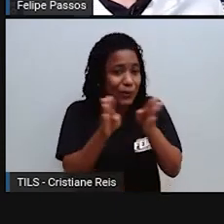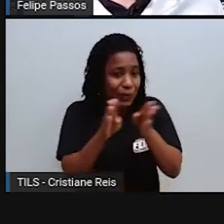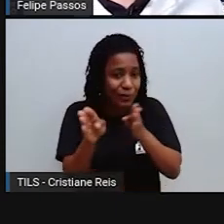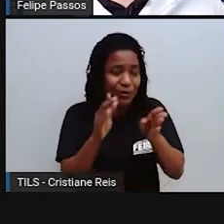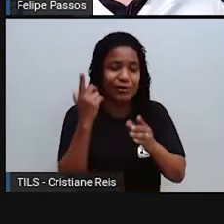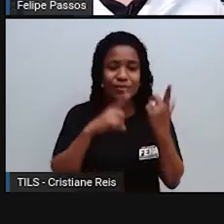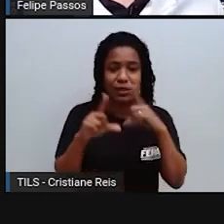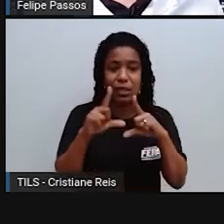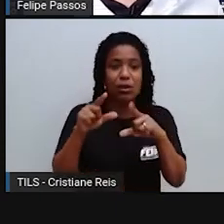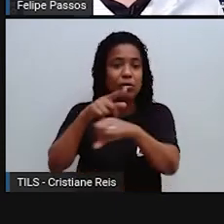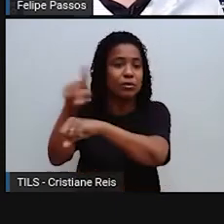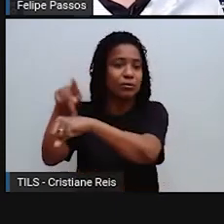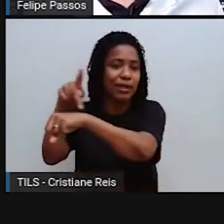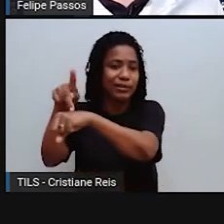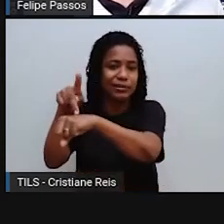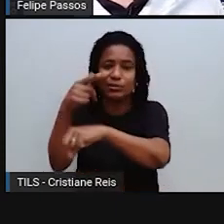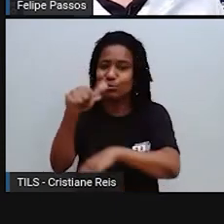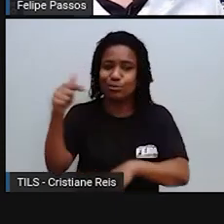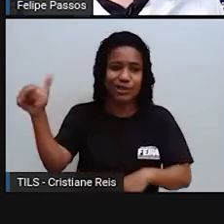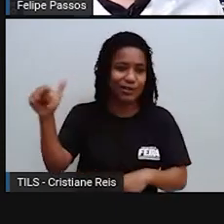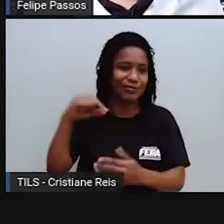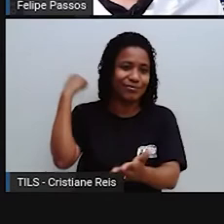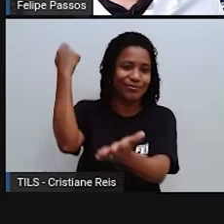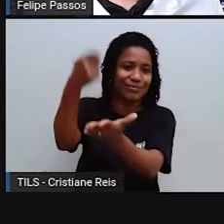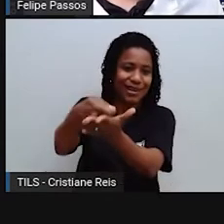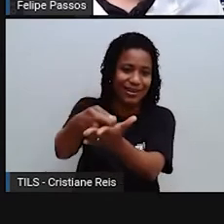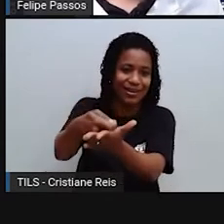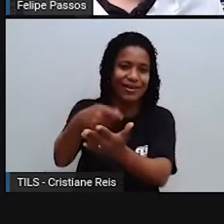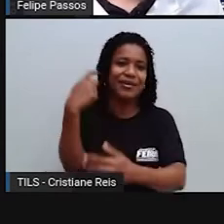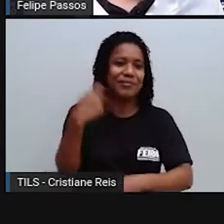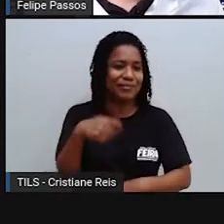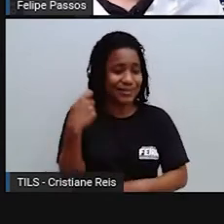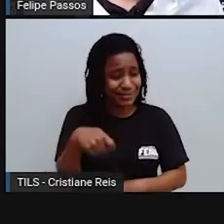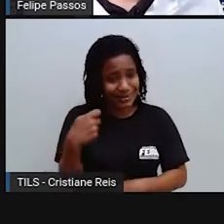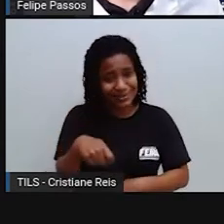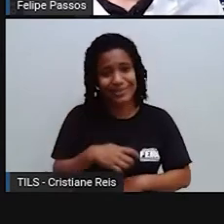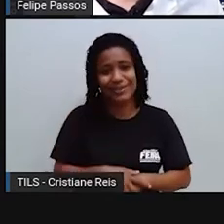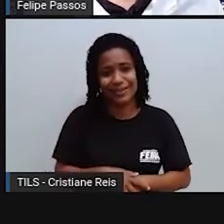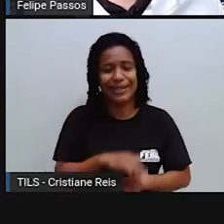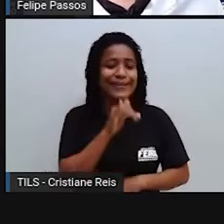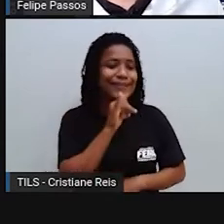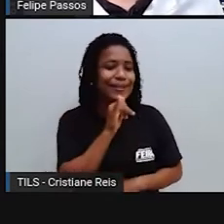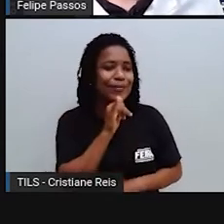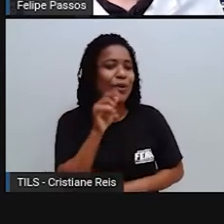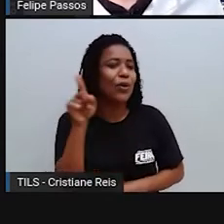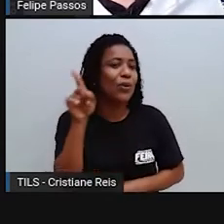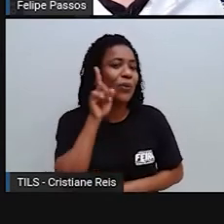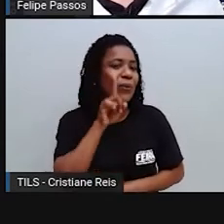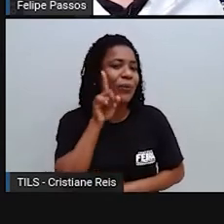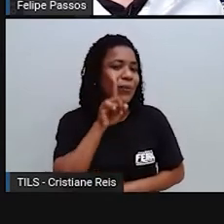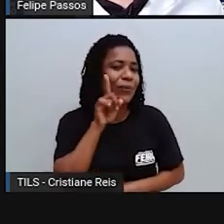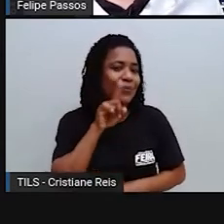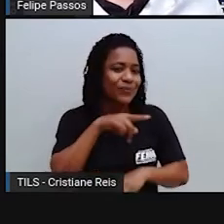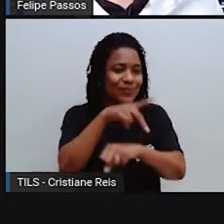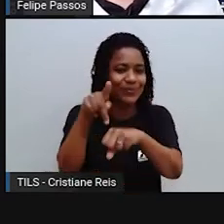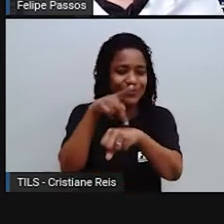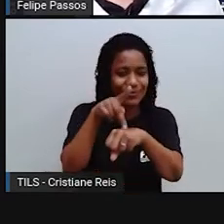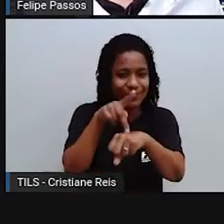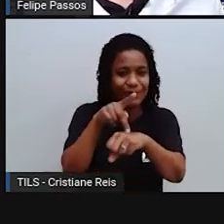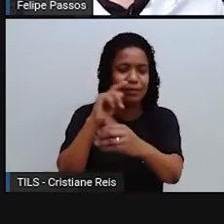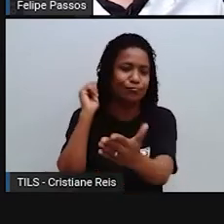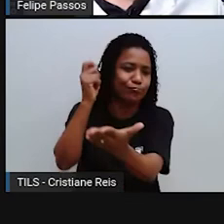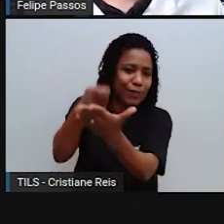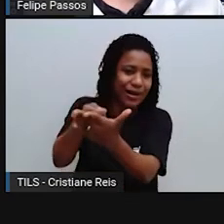Quer ver um exemplo? Estados Unidos. Estados Unidos não conta com o sistema de saúde pública. Tudo lá é pago. Muitas pessoas